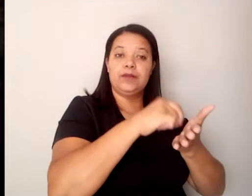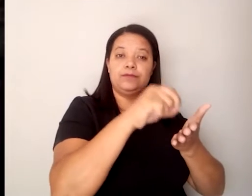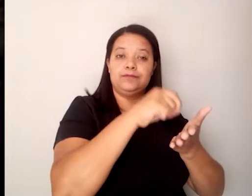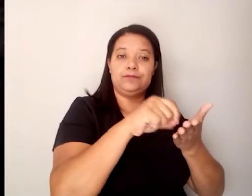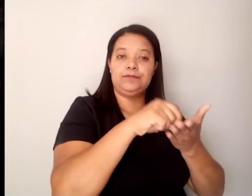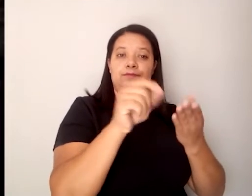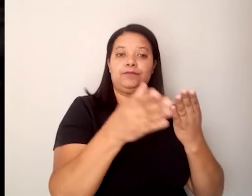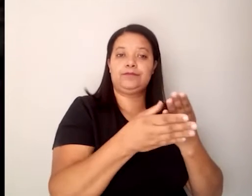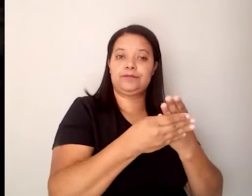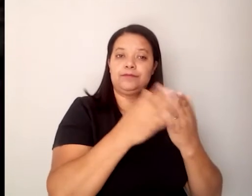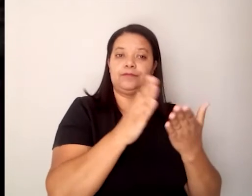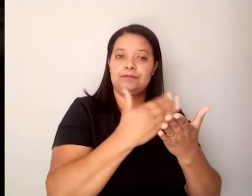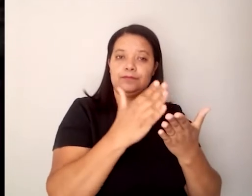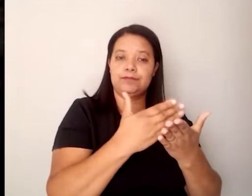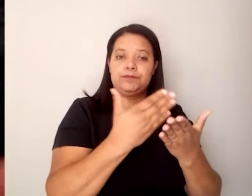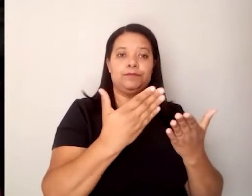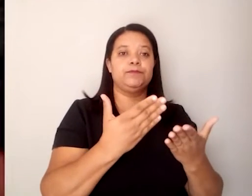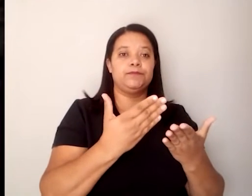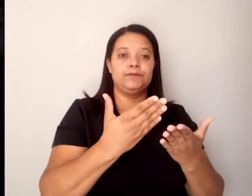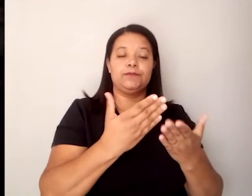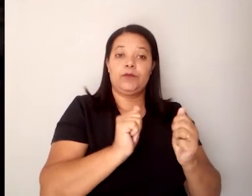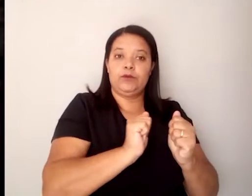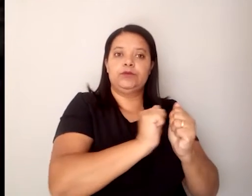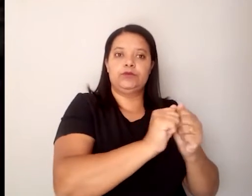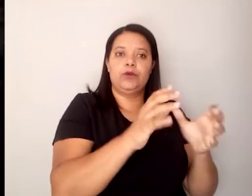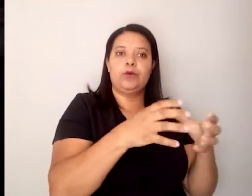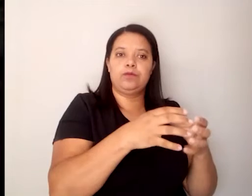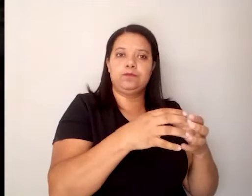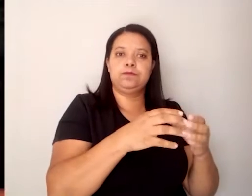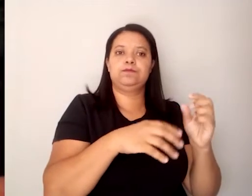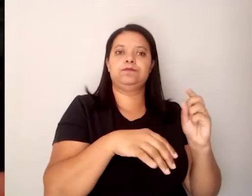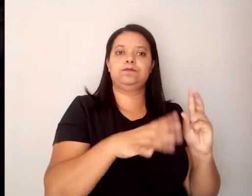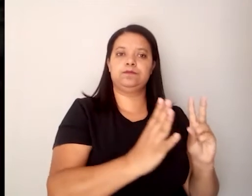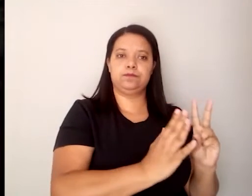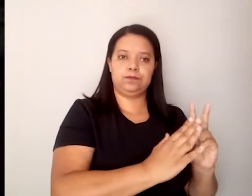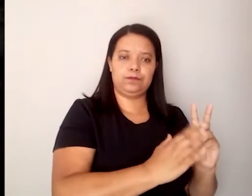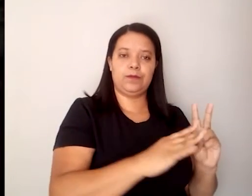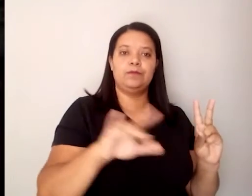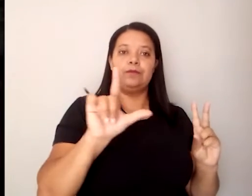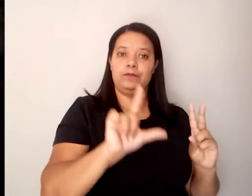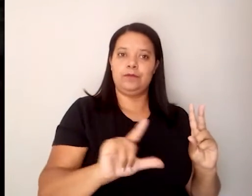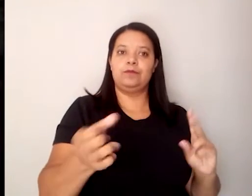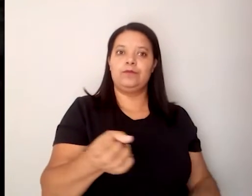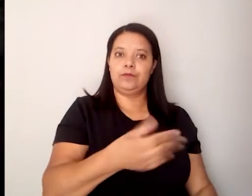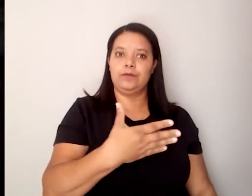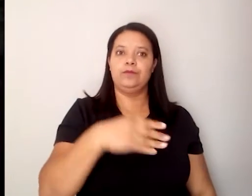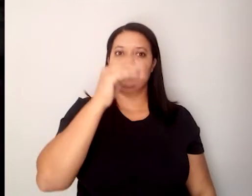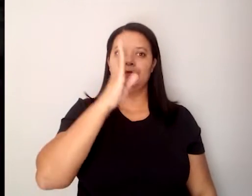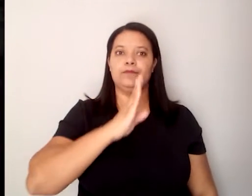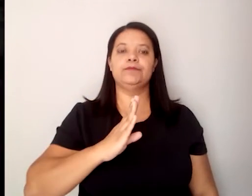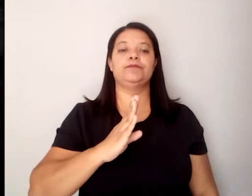formando, né? Dentro desse movimento que a gente chama literatura indígena contemporânea no Brasil é um